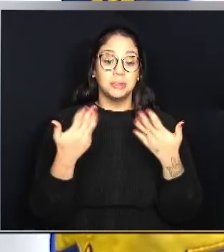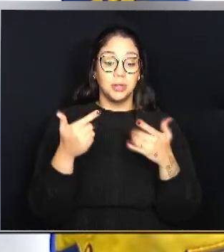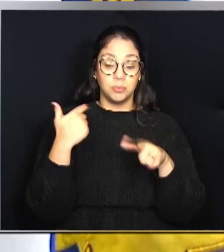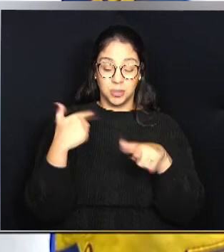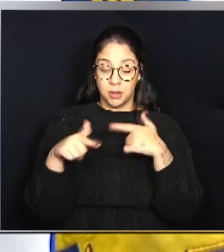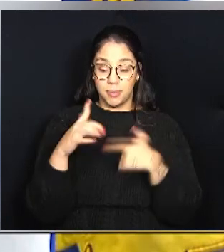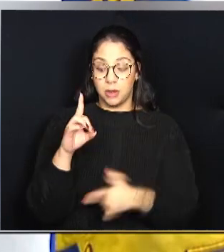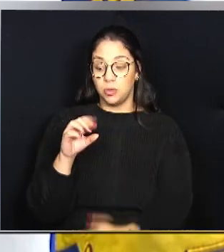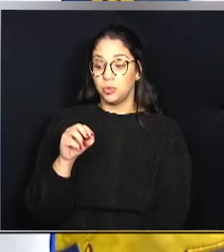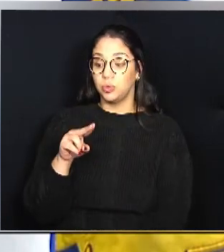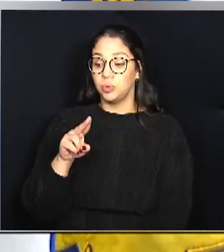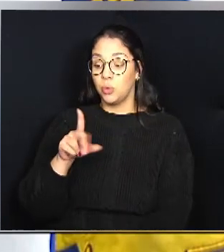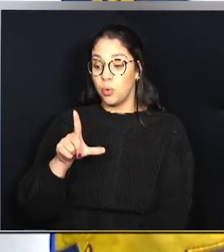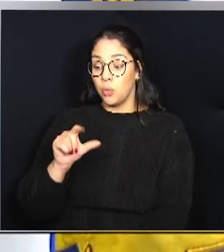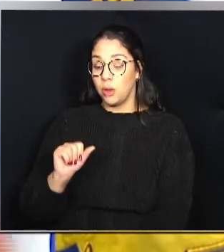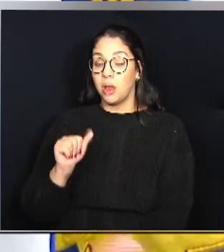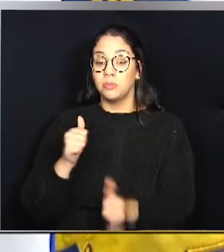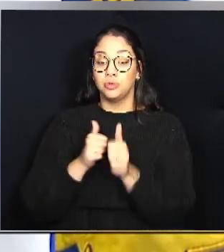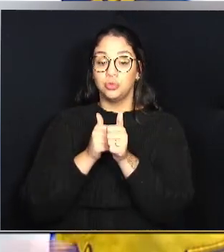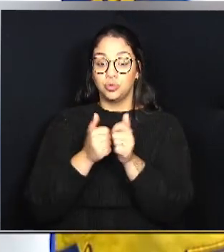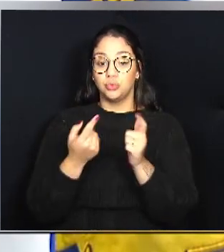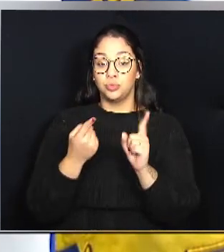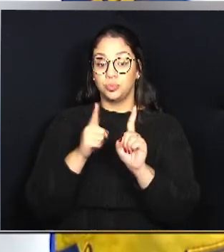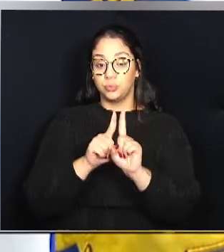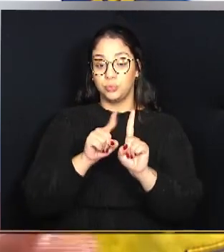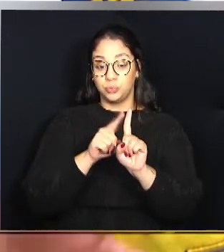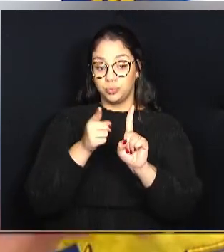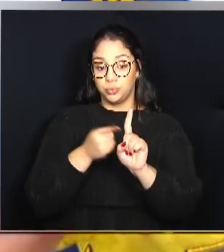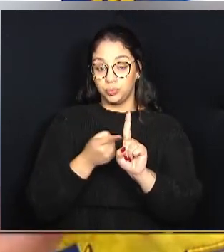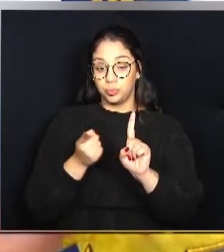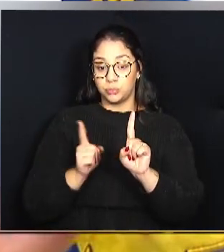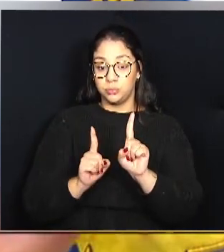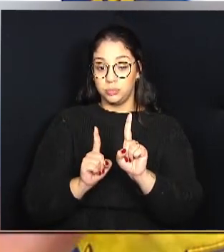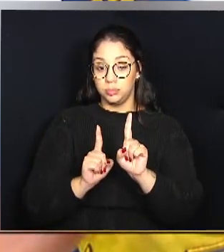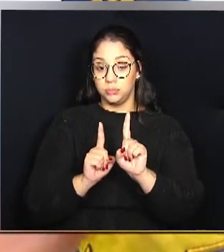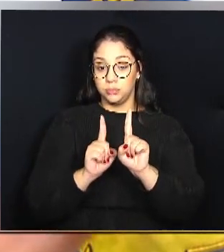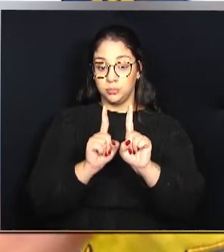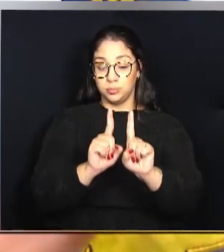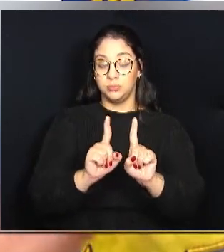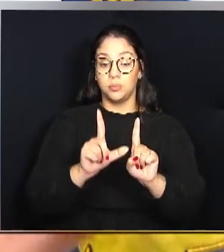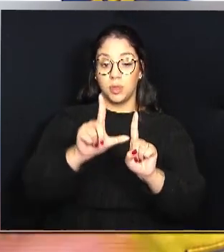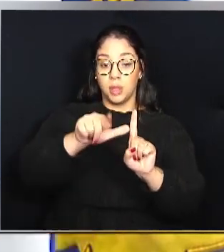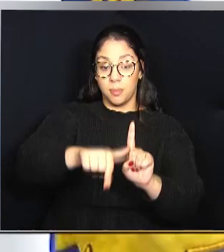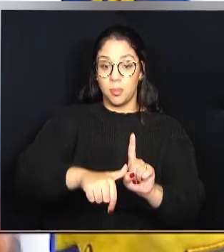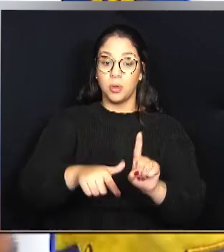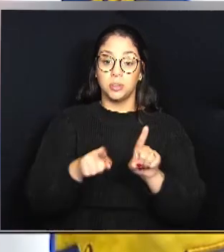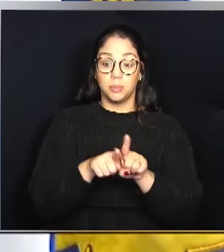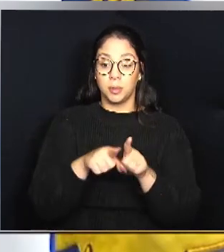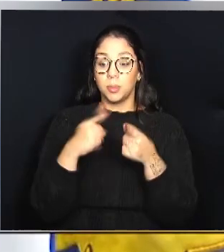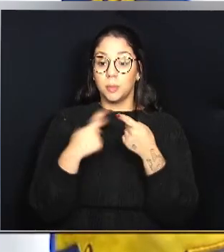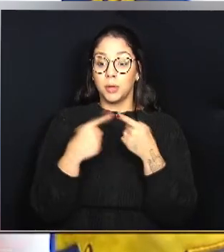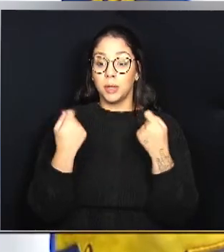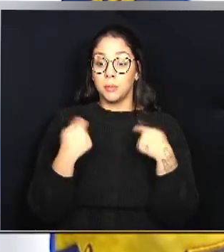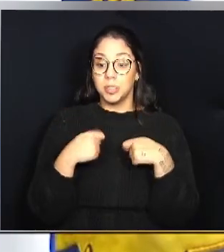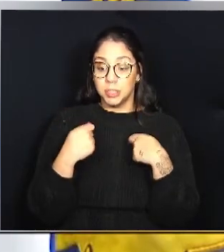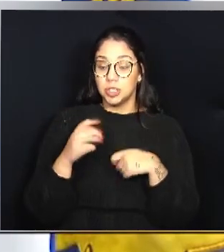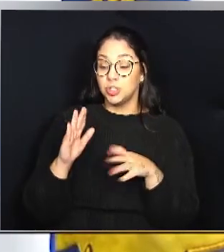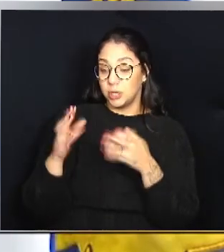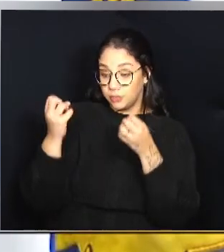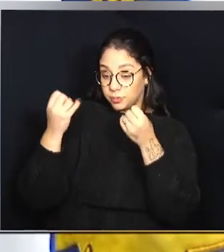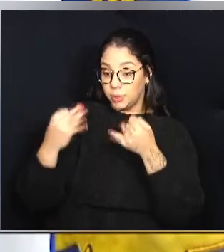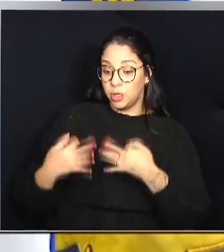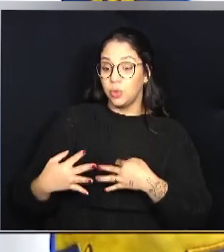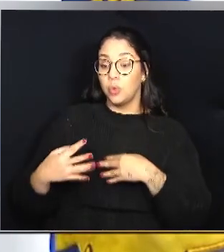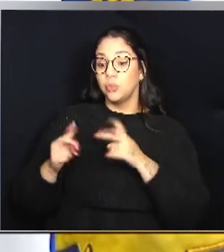empoderada. Então, o trabalho da doula, que acompanha a gestante, desde a gestação até da concepção,